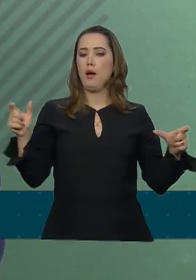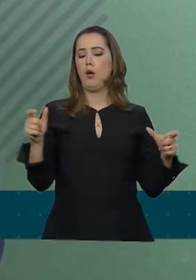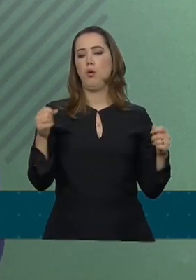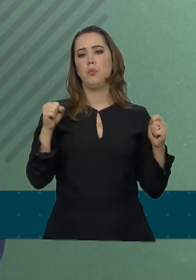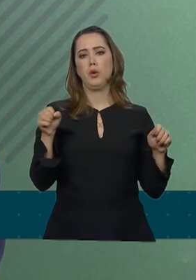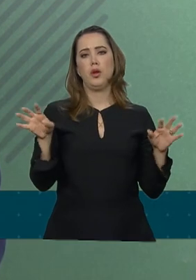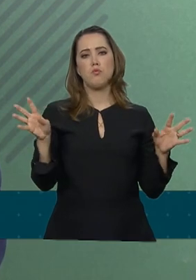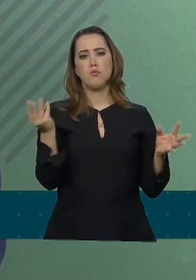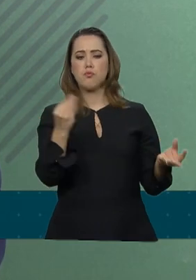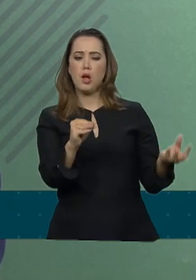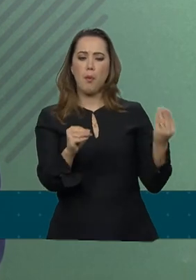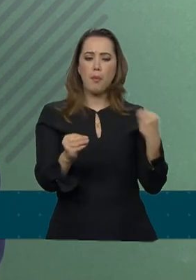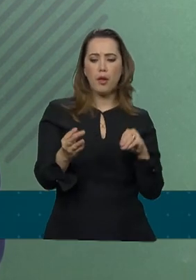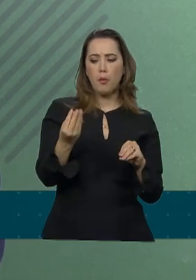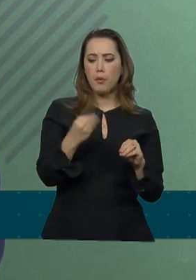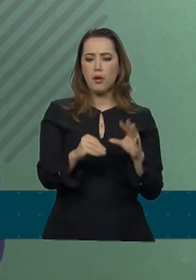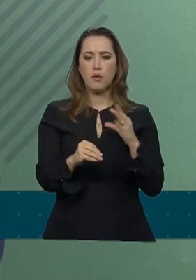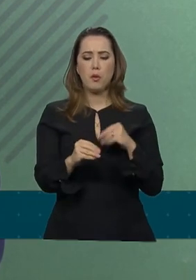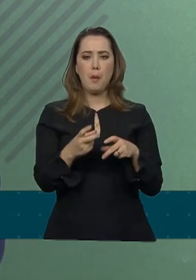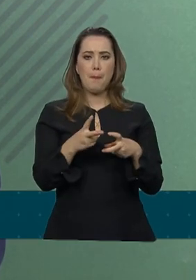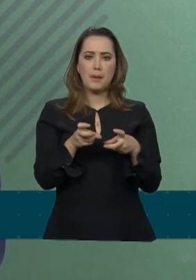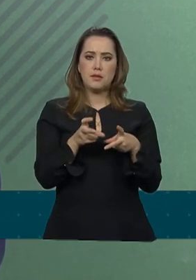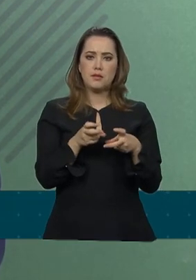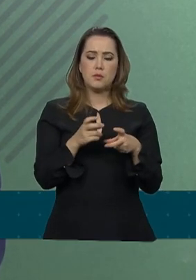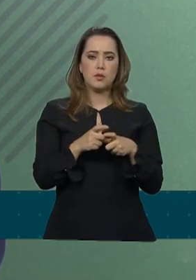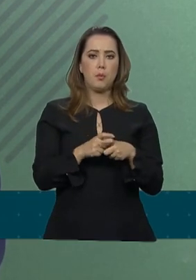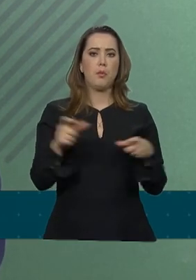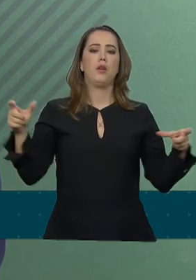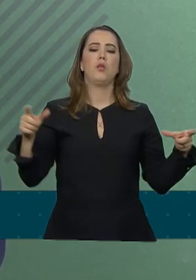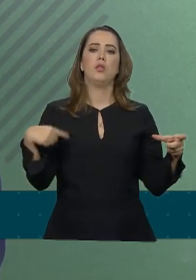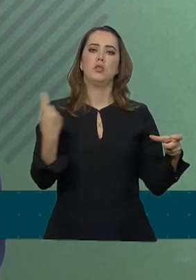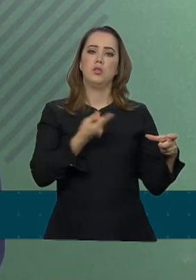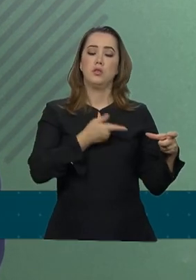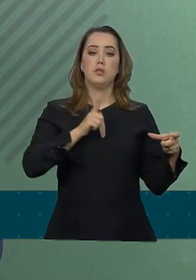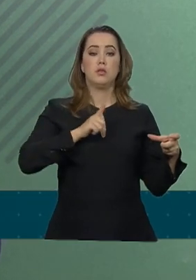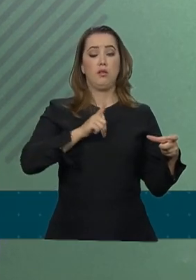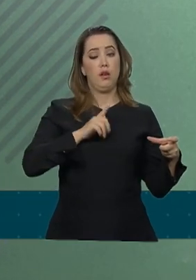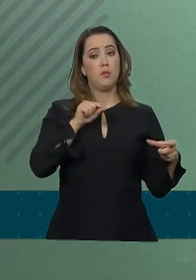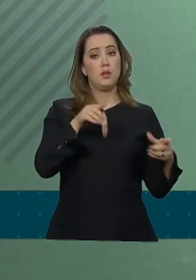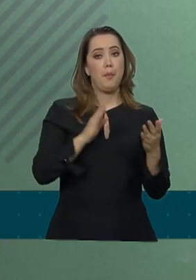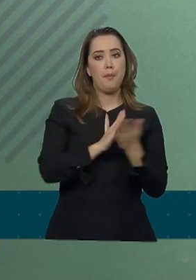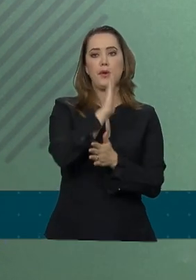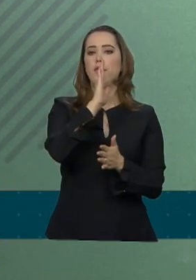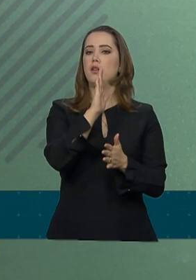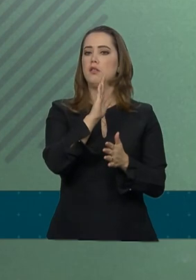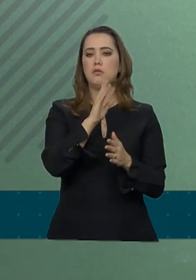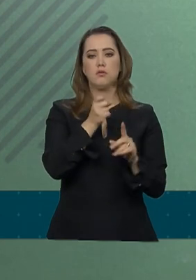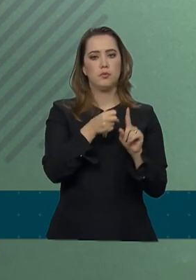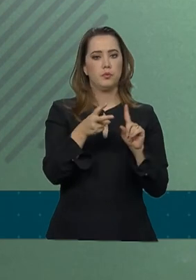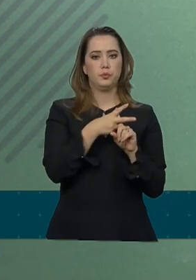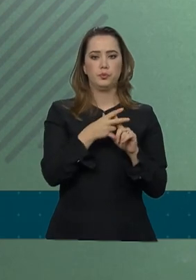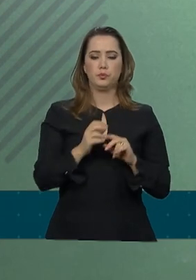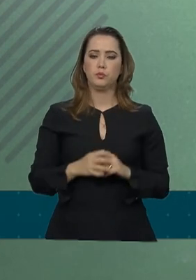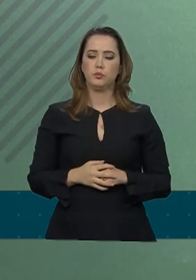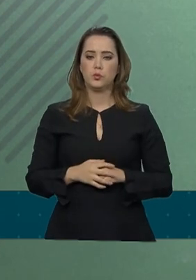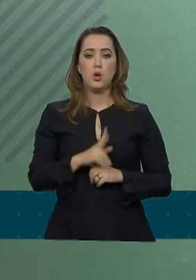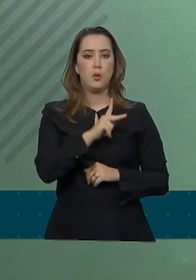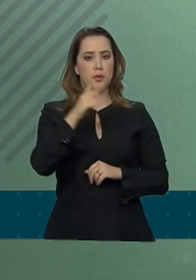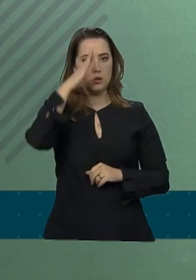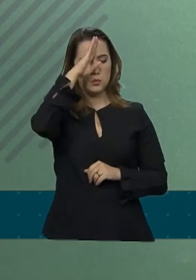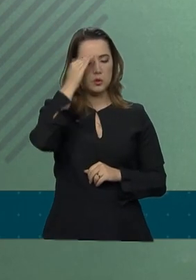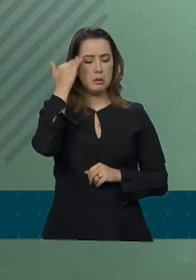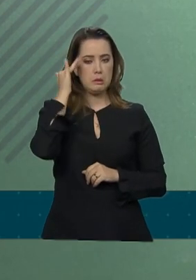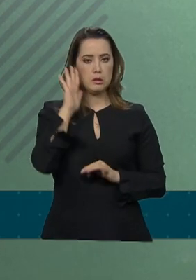englobar a percepção maior que nós temos, que é a necessidade de aprovação da reforma. Então, o presidente entende que as